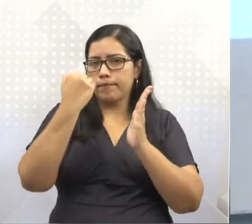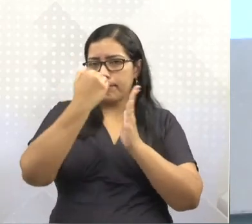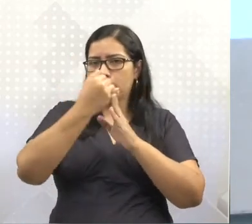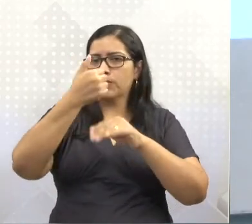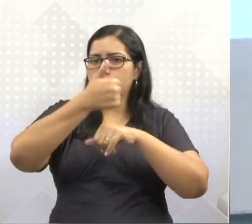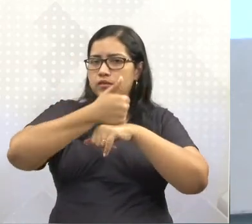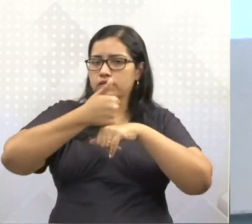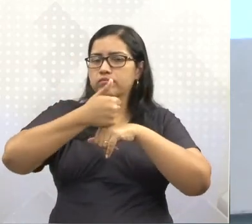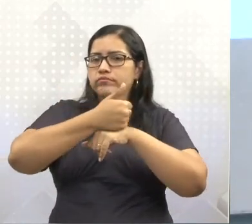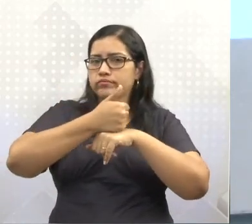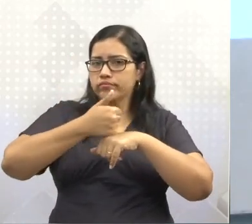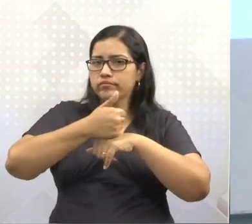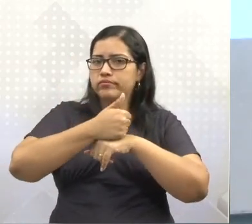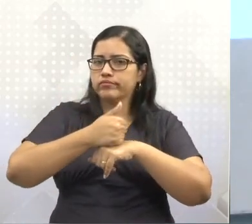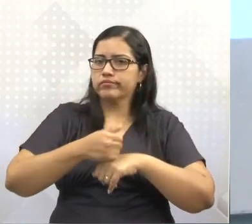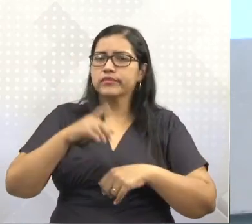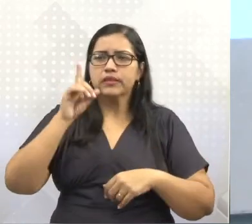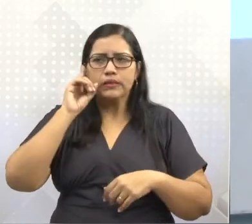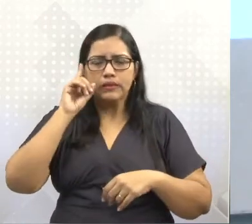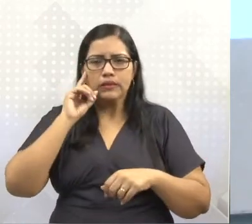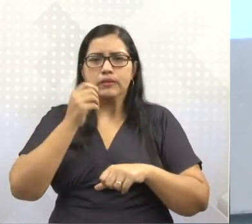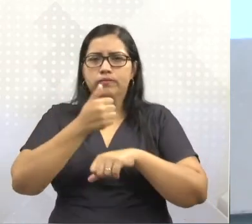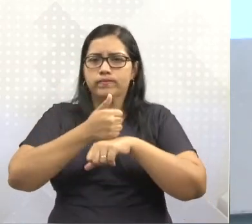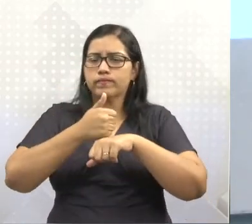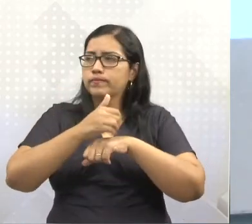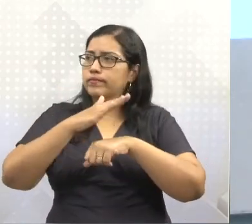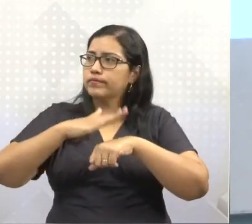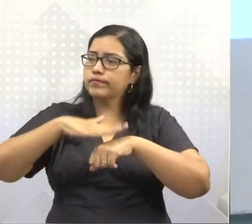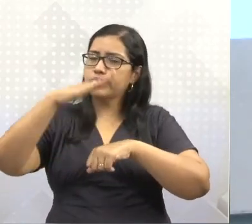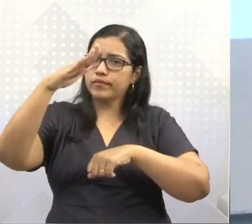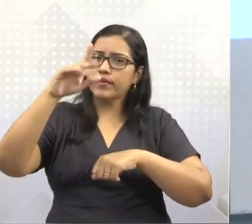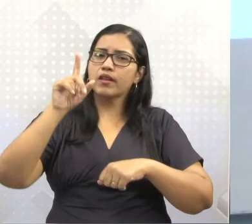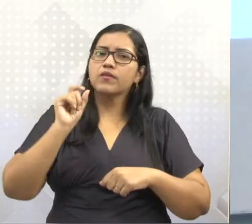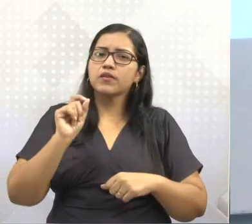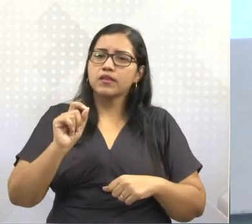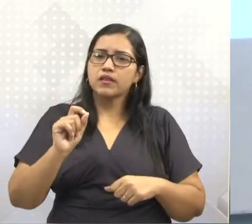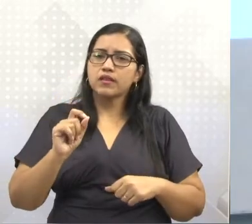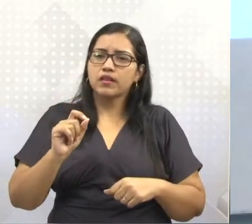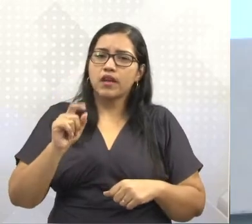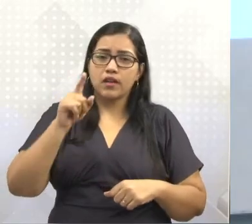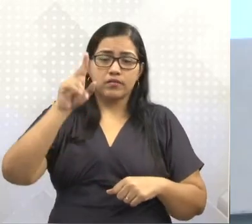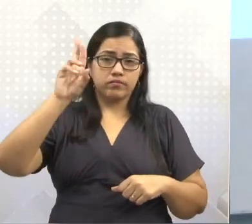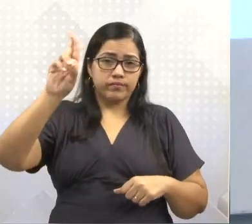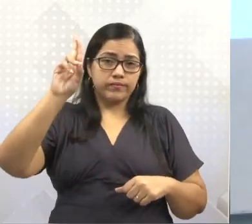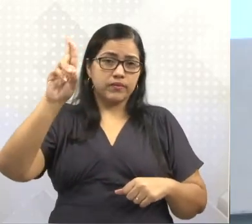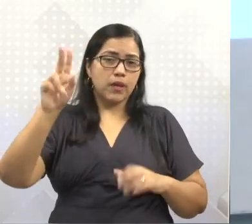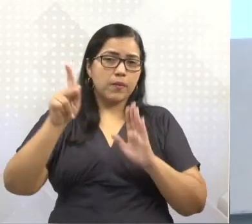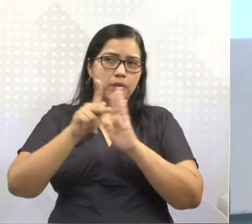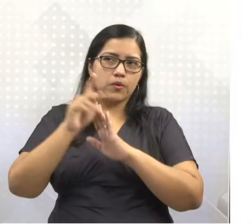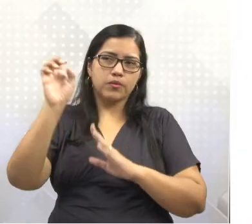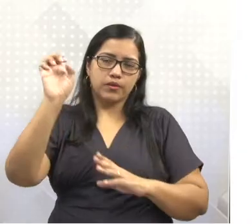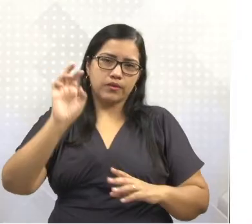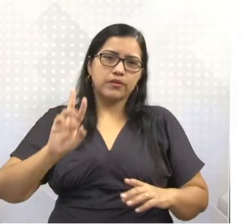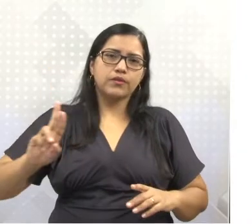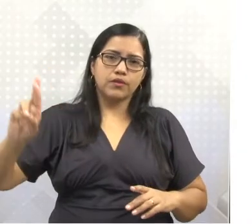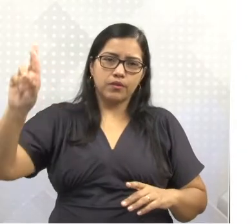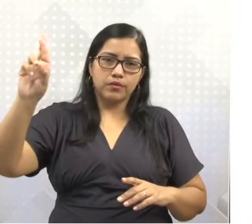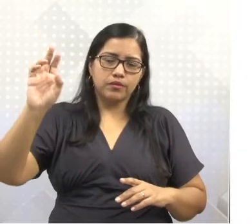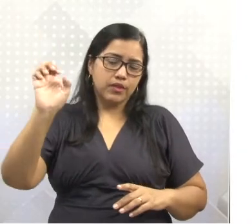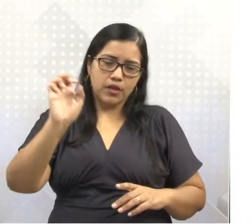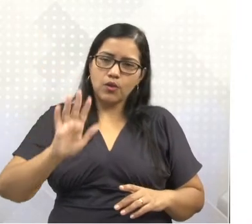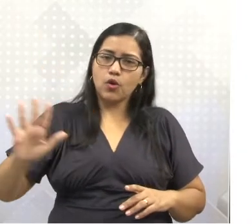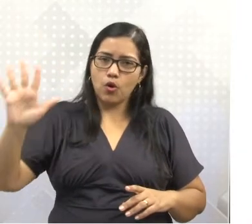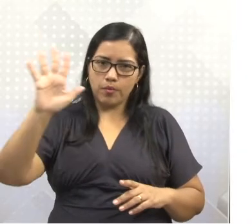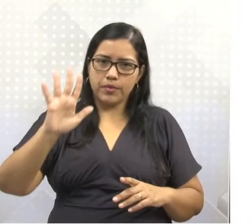cada dia mais, cada vez mais, como a porta-voz da Europa. Tá certo? E aqui nós temos